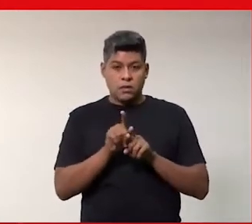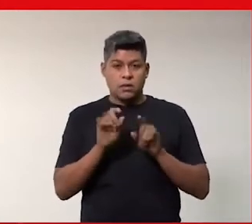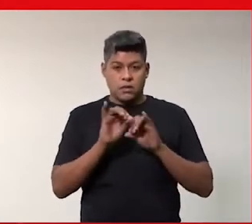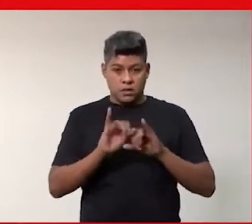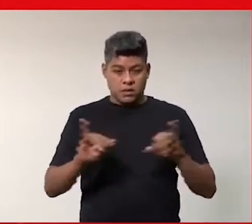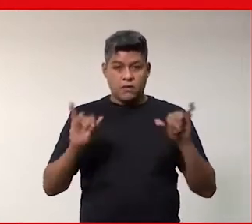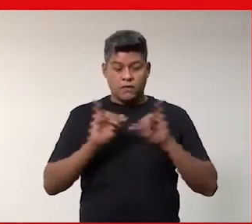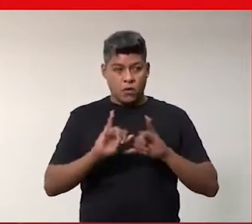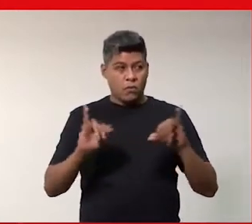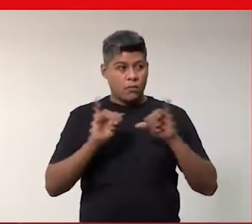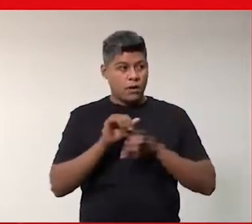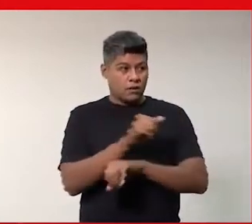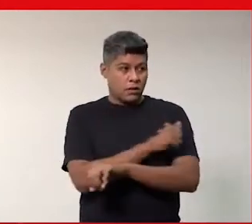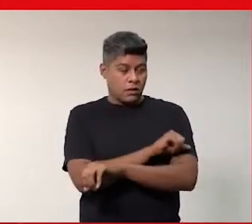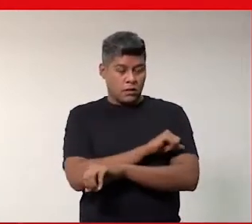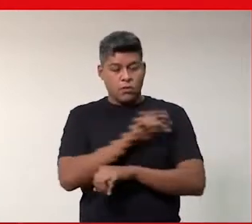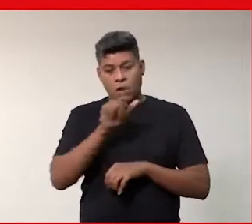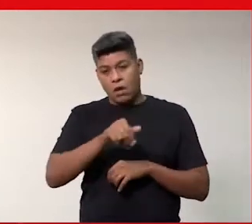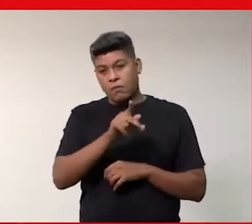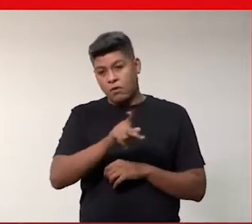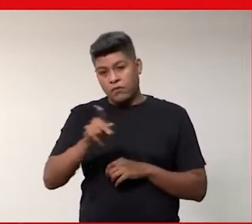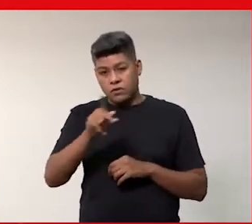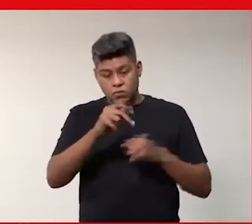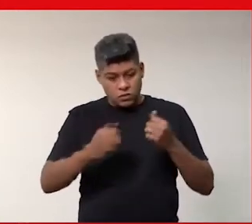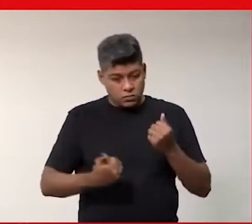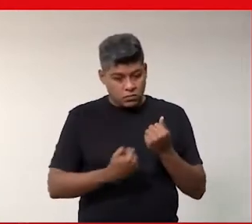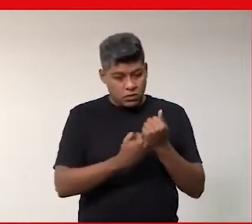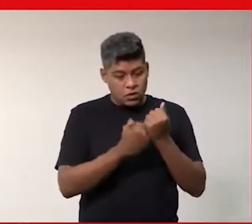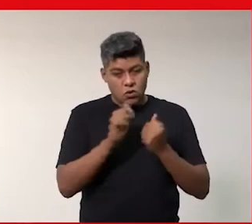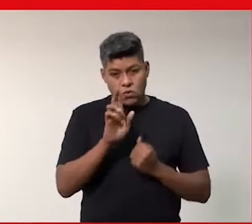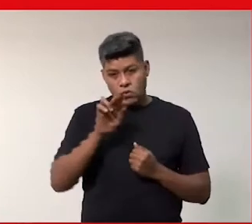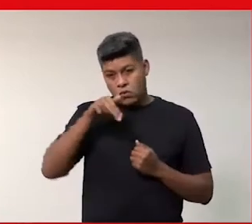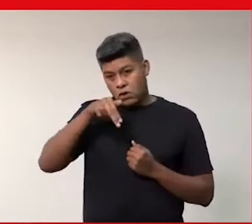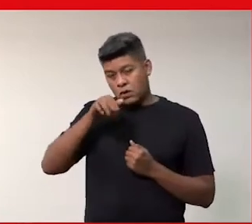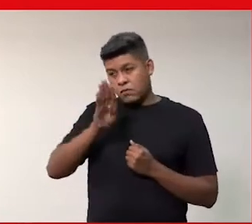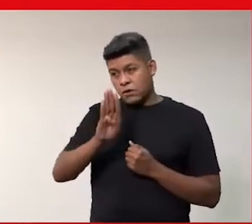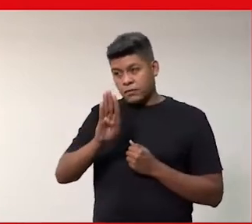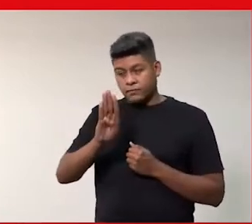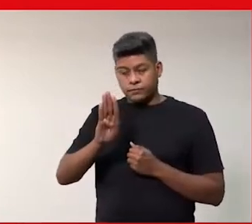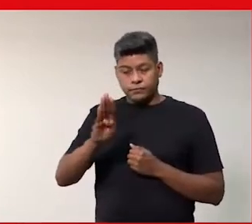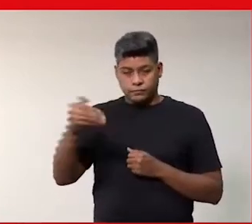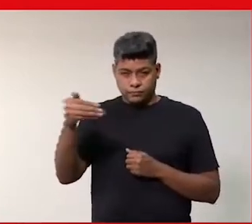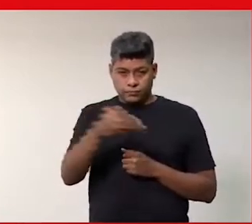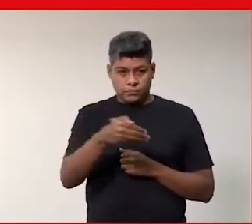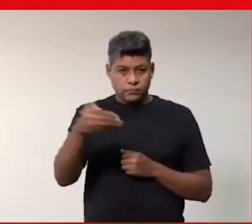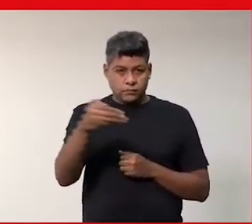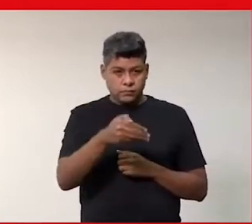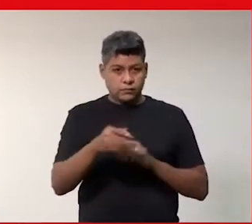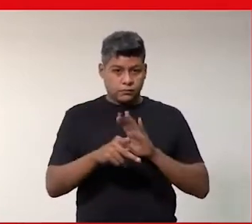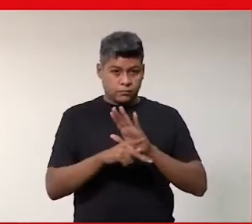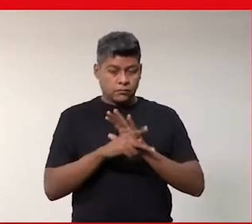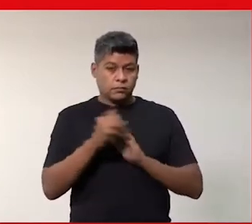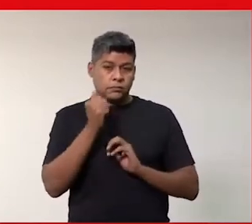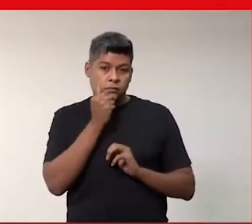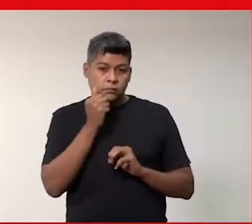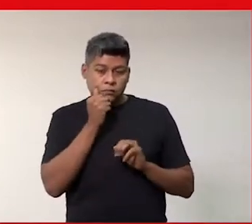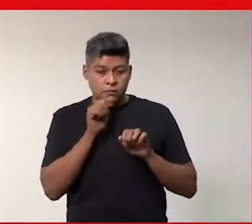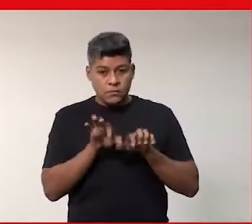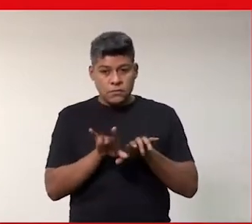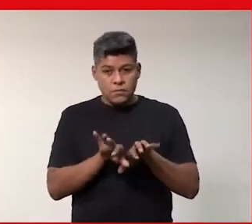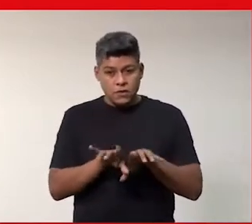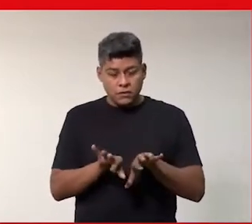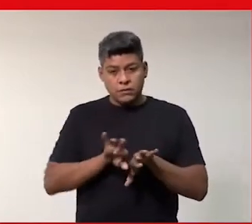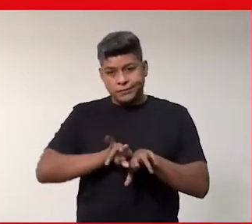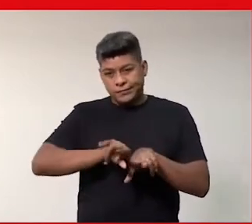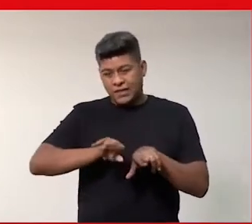Janeiro. Atualmente, a professora associada da UNB. Então, atua aí na área de Ciência da Computação, né,